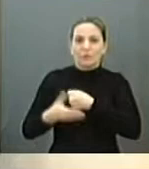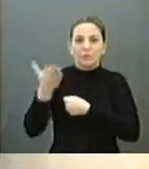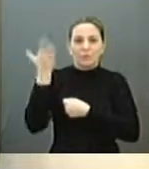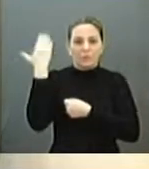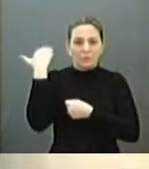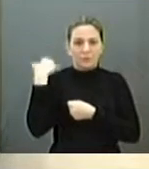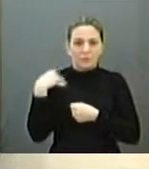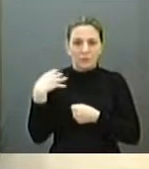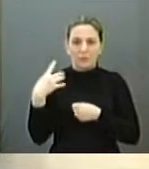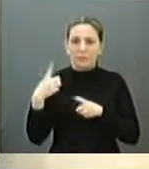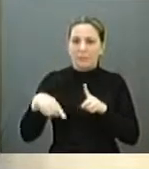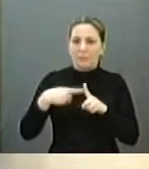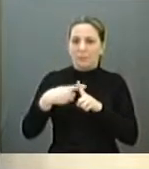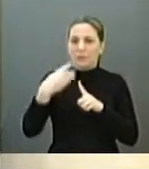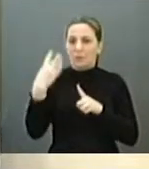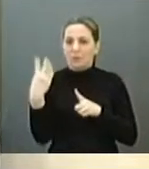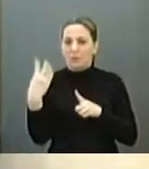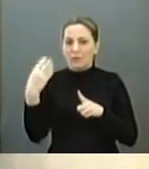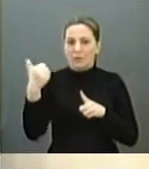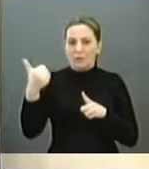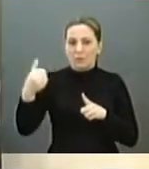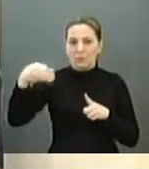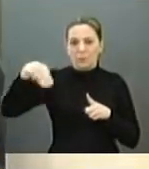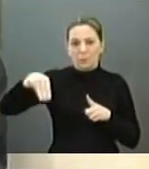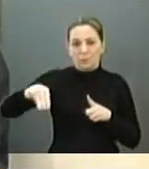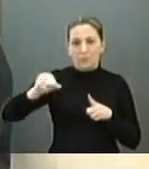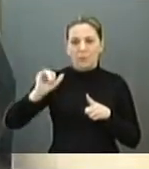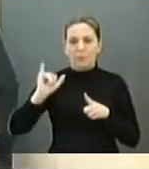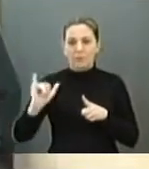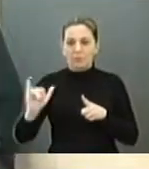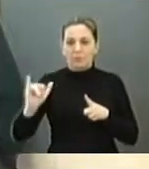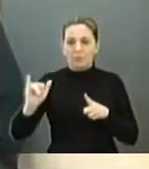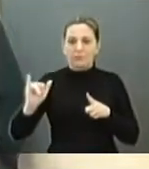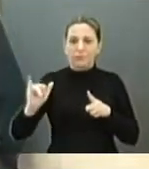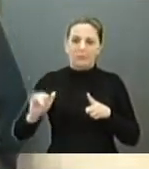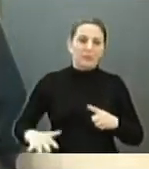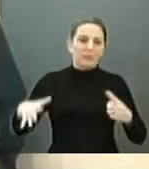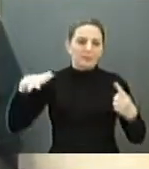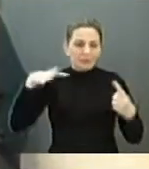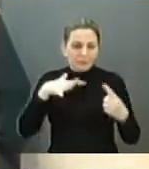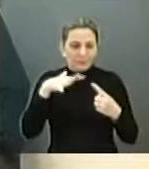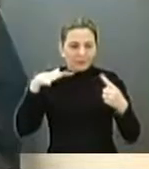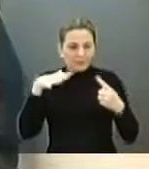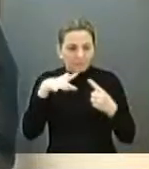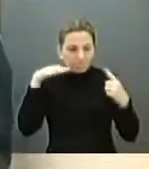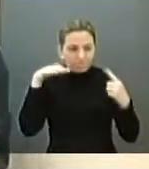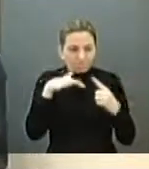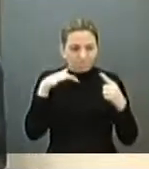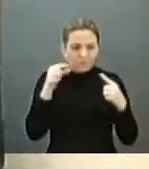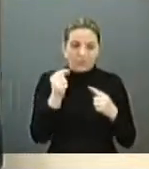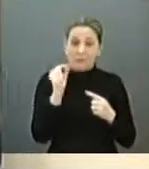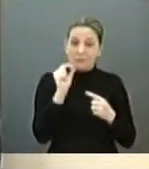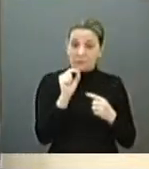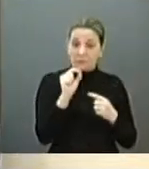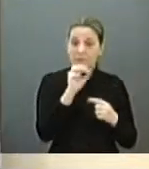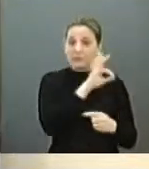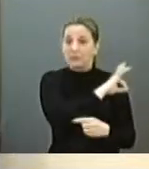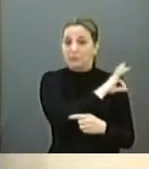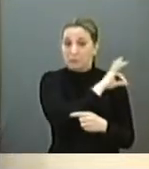mais 41 milhões. Essa pressão no caixa da prefeitura é